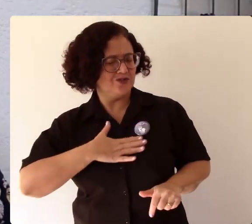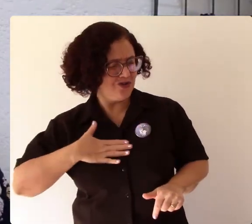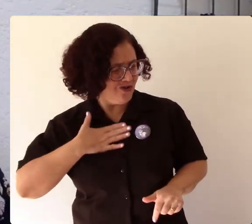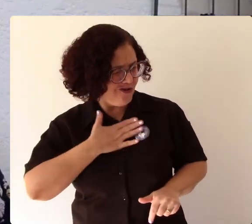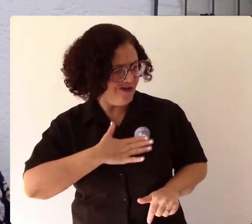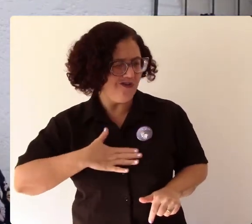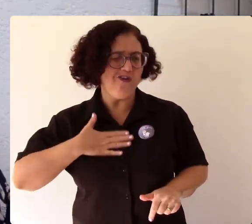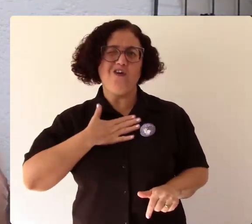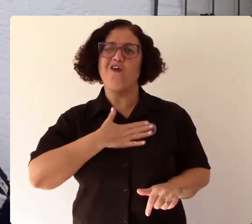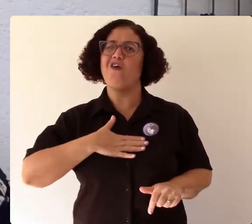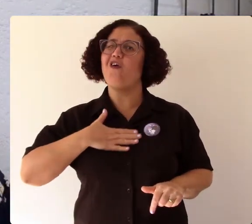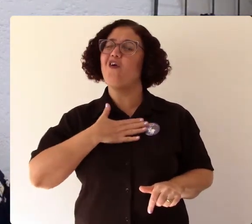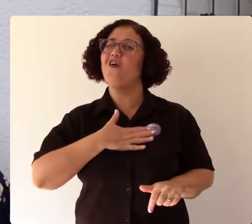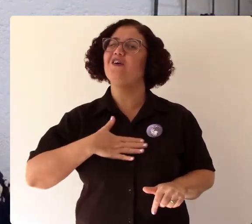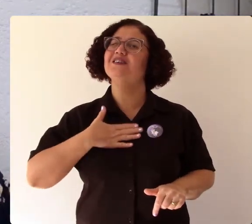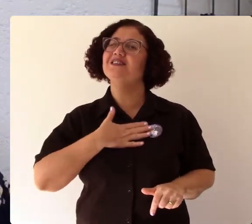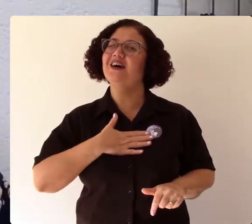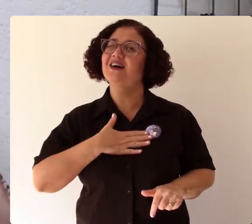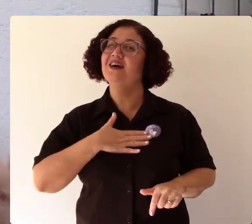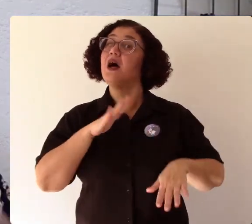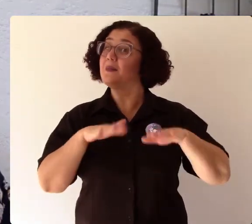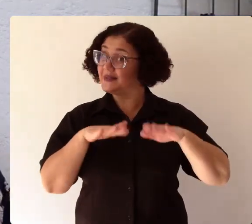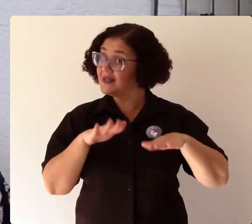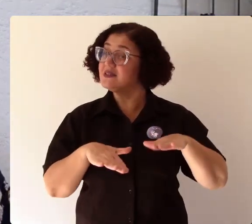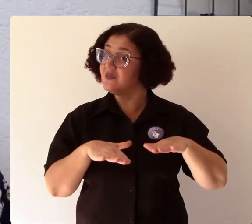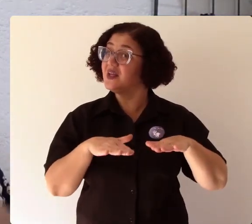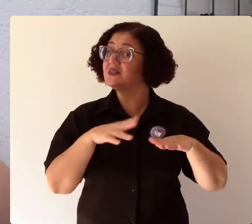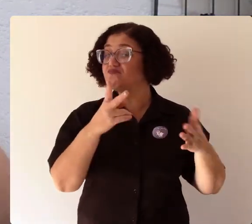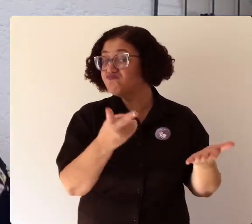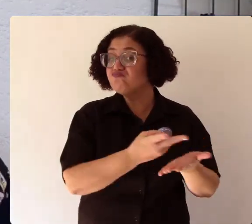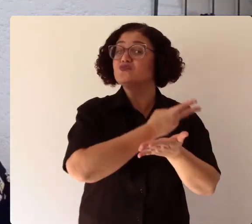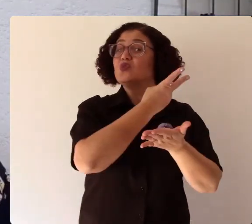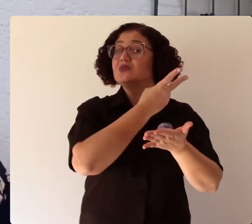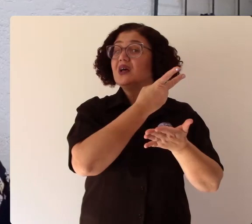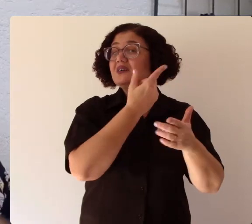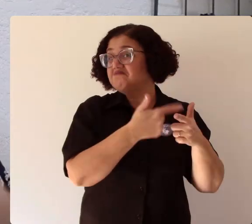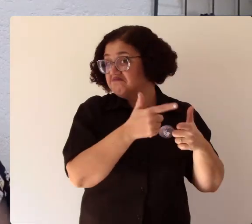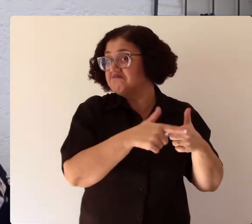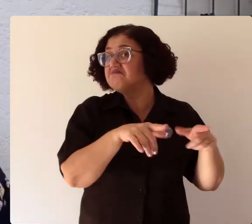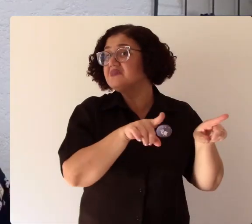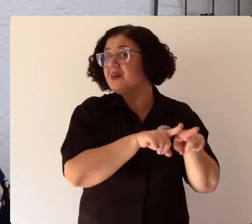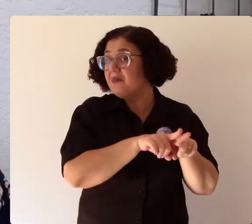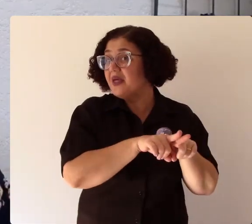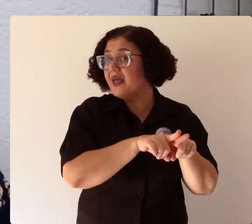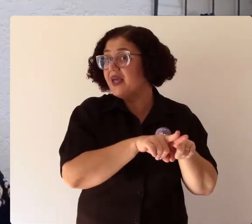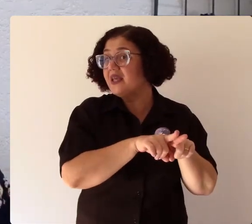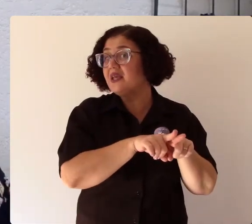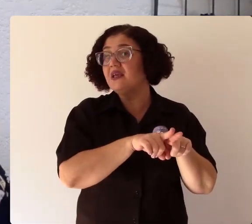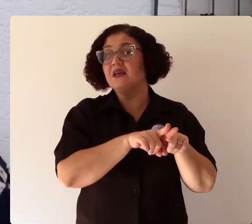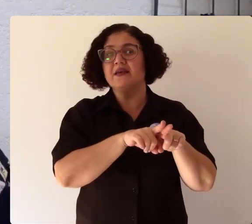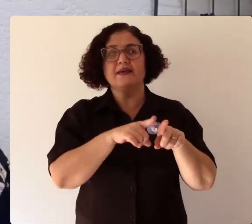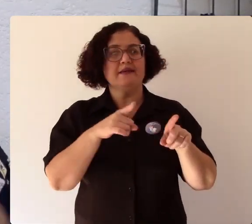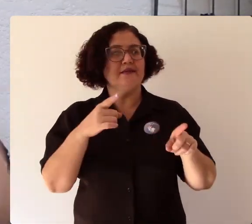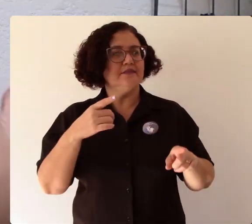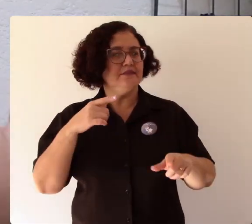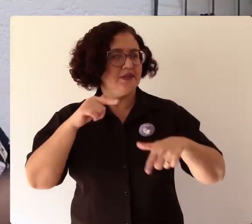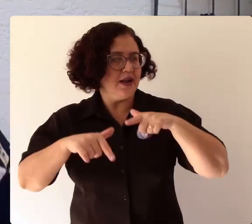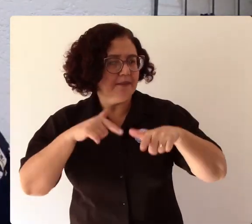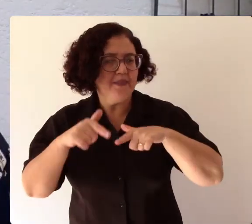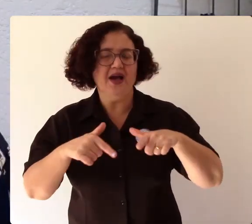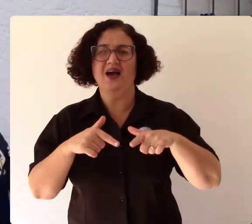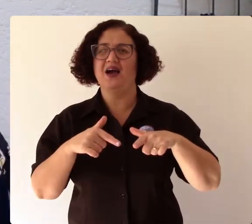tem prazer é lógico que diz prazer também mas trabalho que pra você é significativo que você